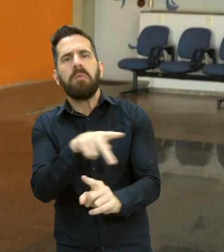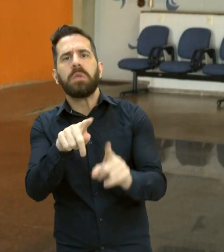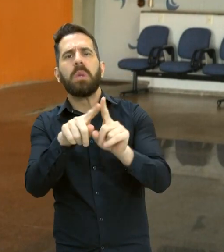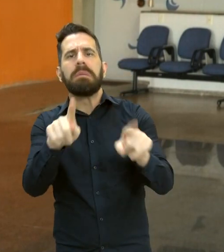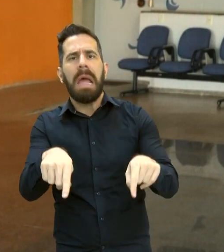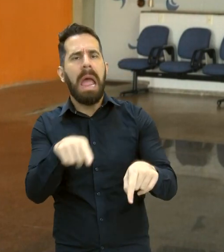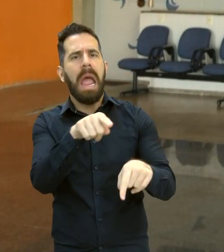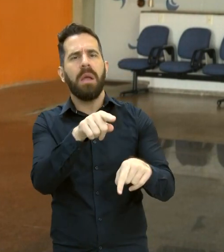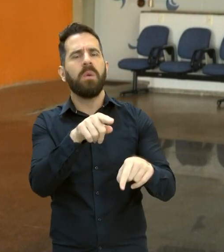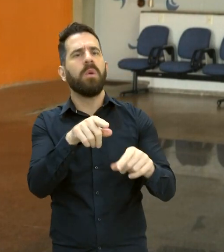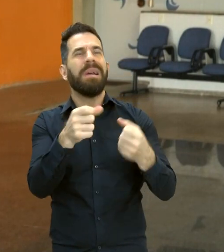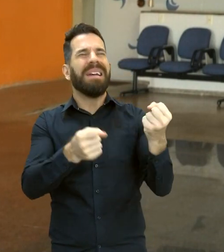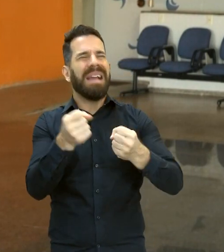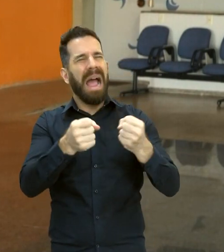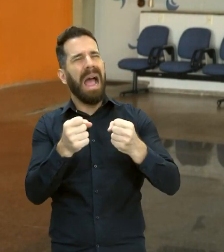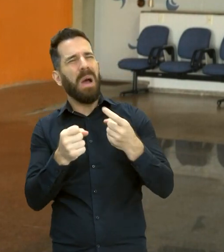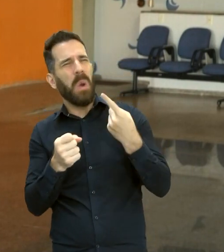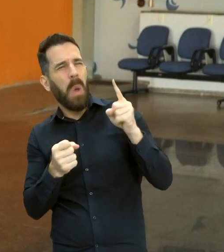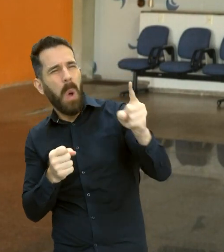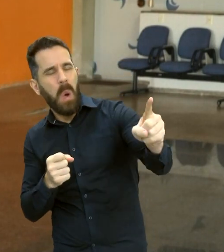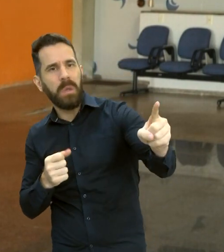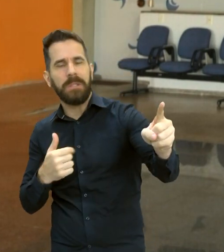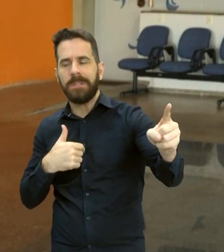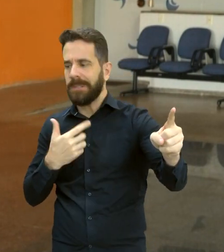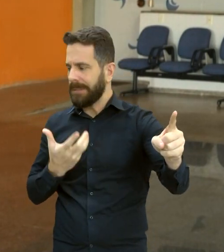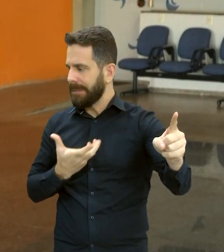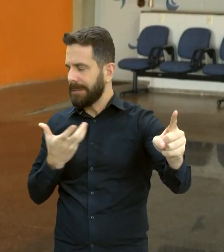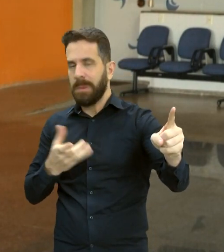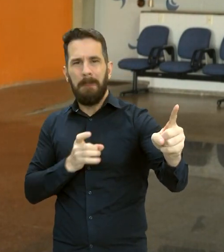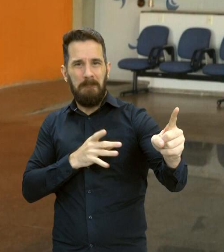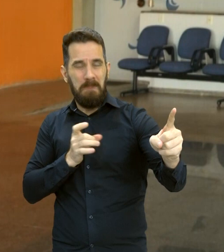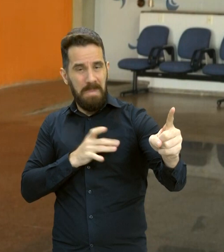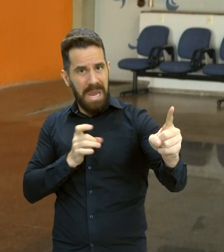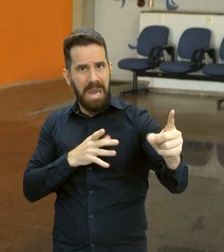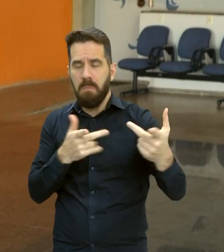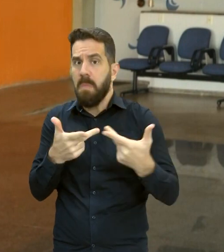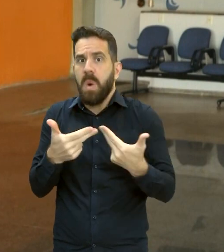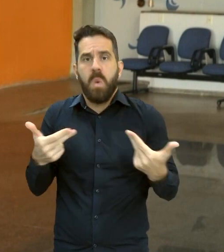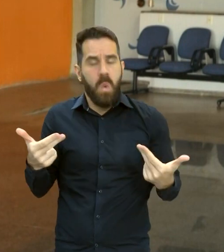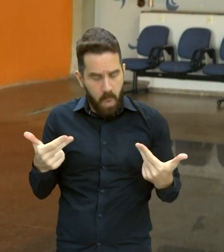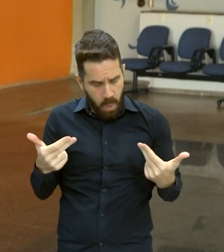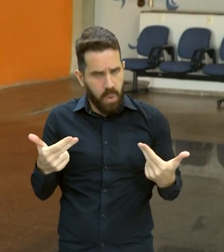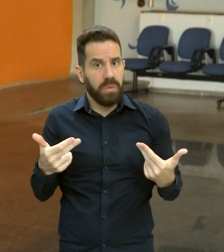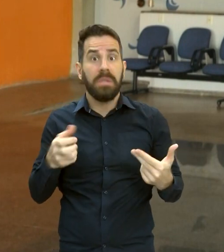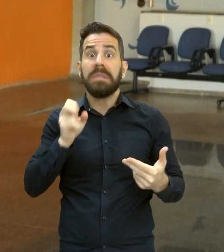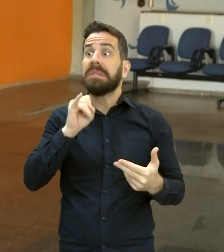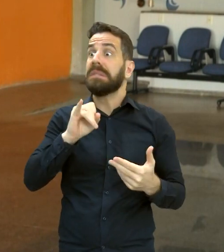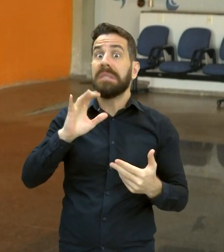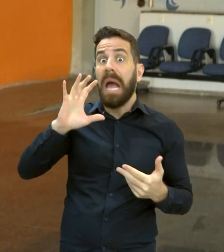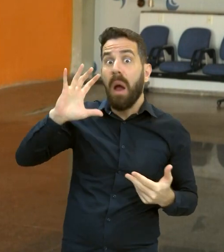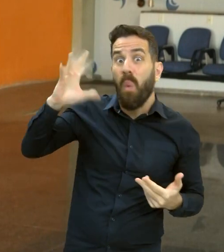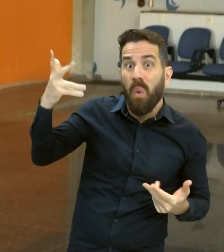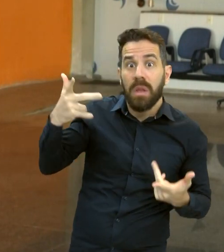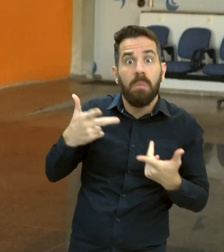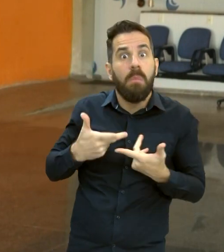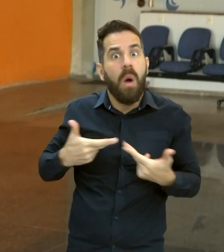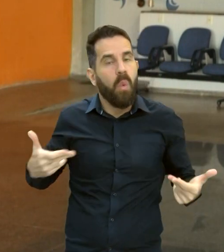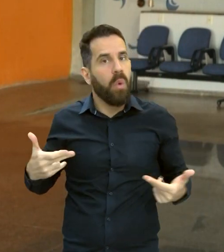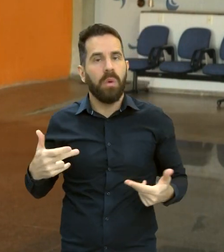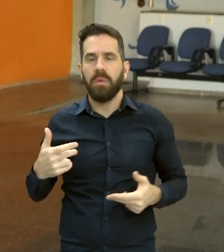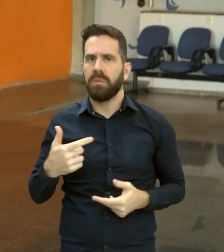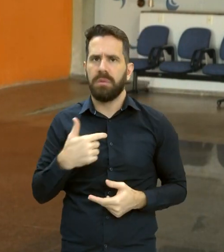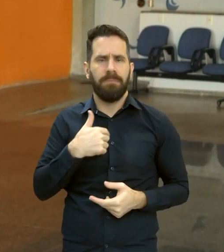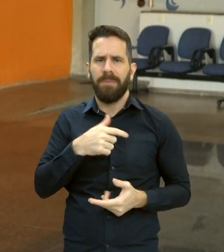um pouco mais distante, ou para qualquer outra ocorrência, a gente tem que estar até, a gente tem que responder em até 30